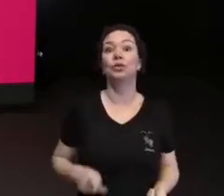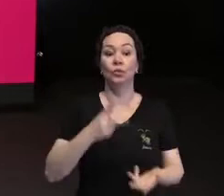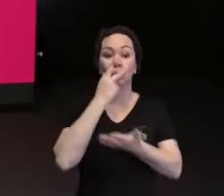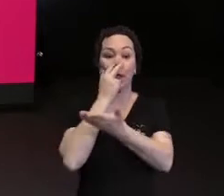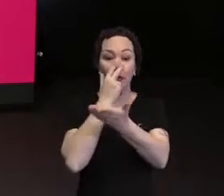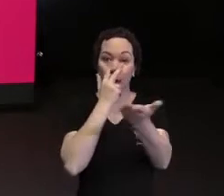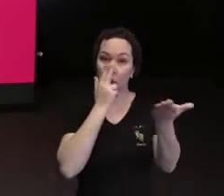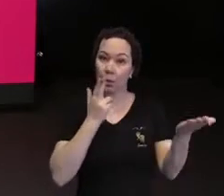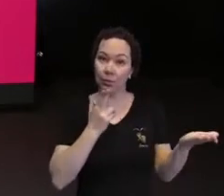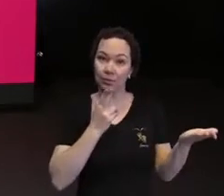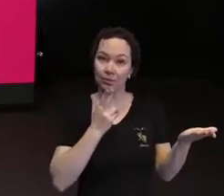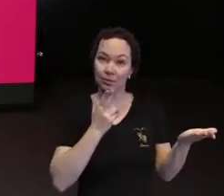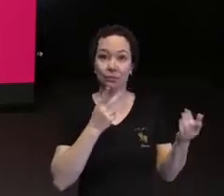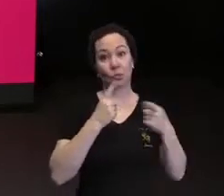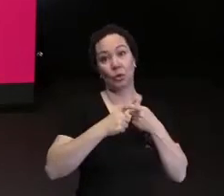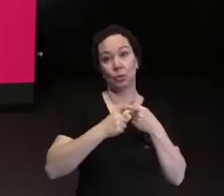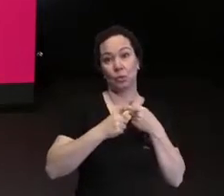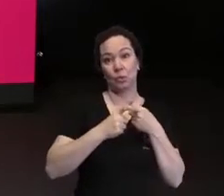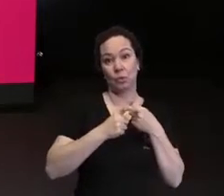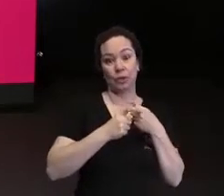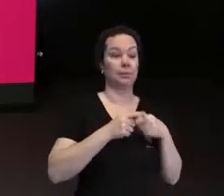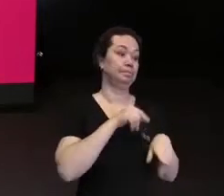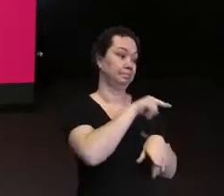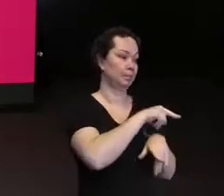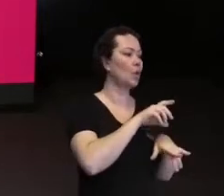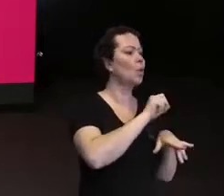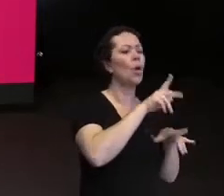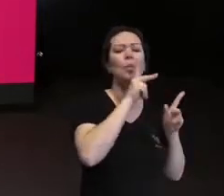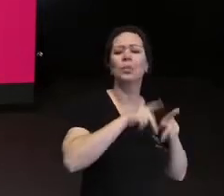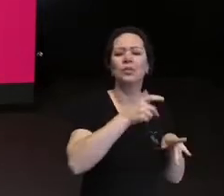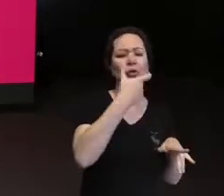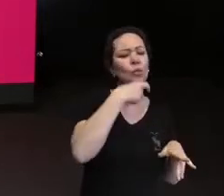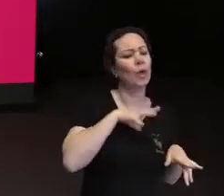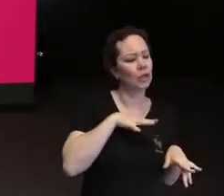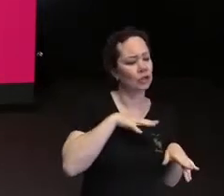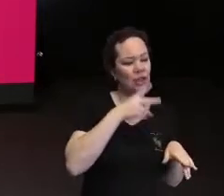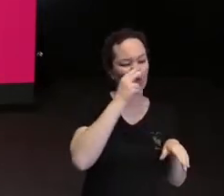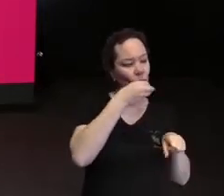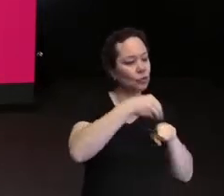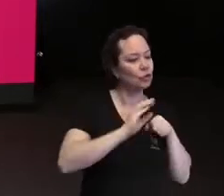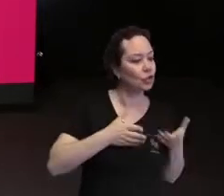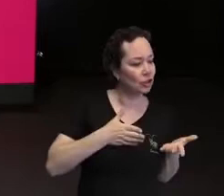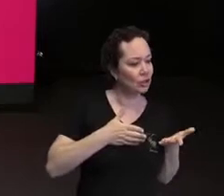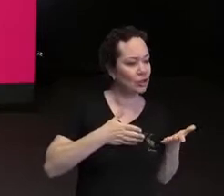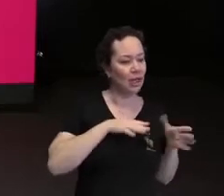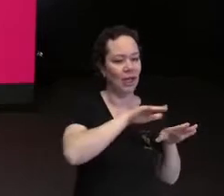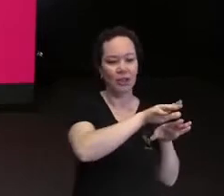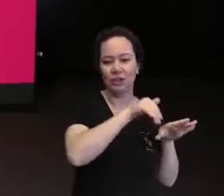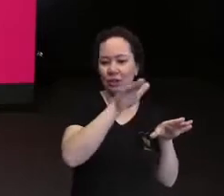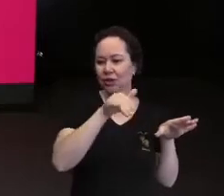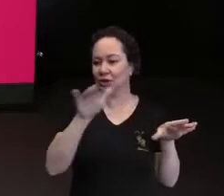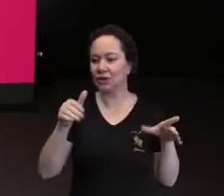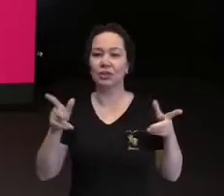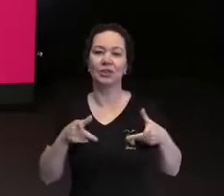Porque um acaba indicando o outro, que todo mundo, no final das contas, são muito parecidos. E essa